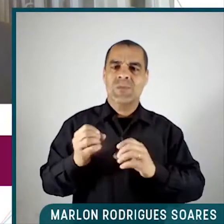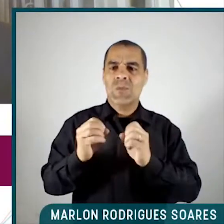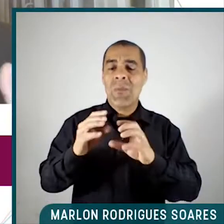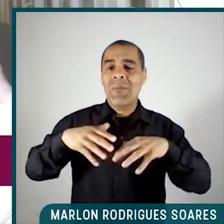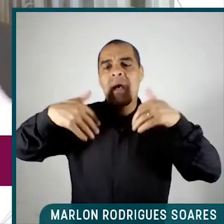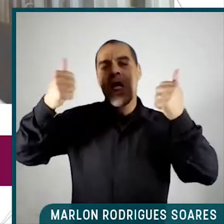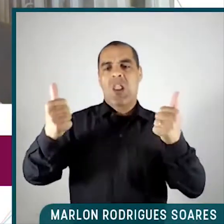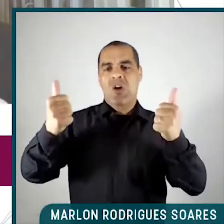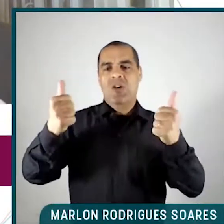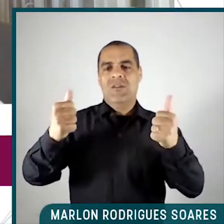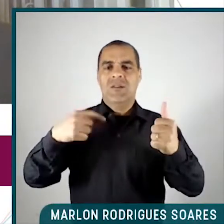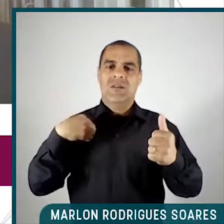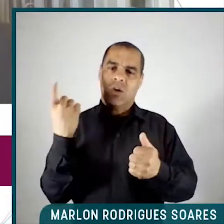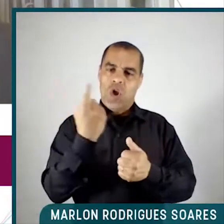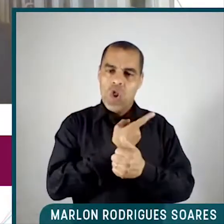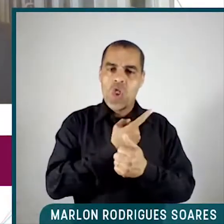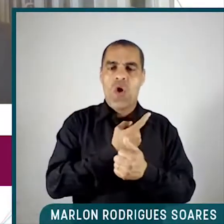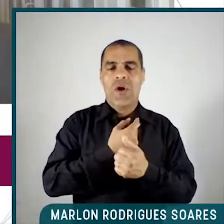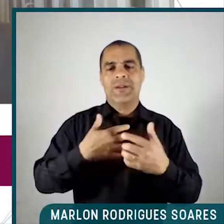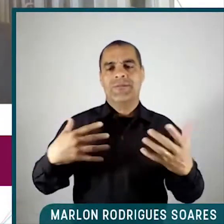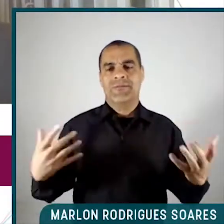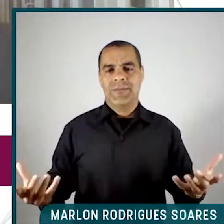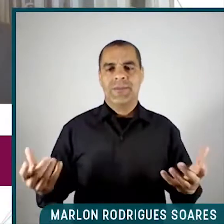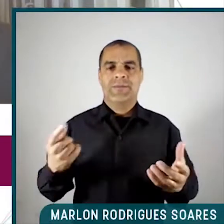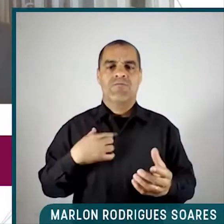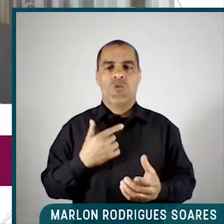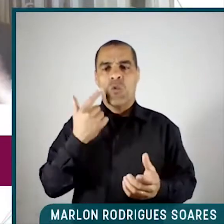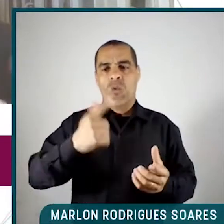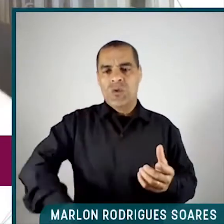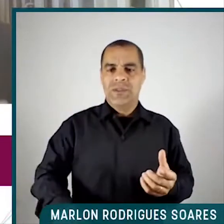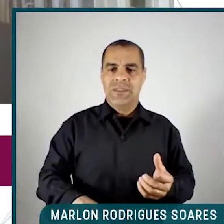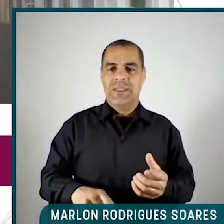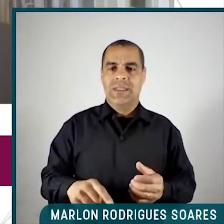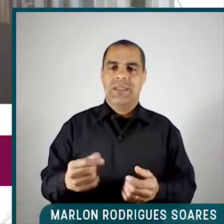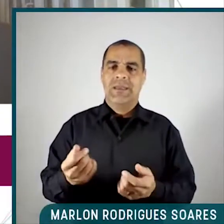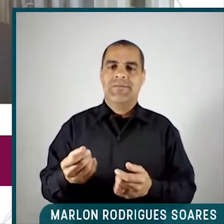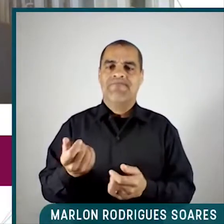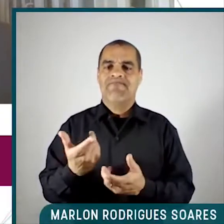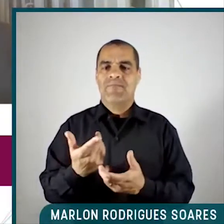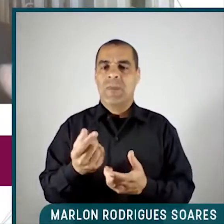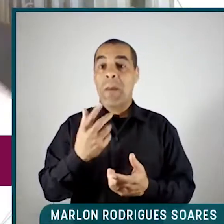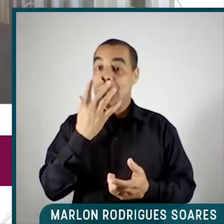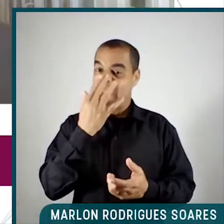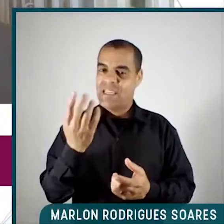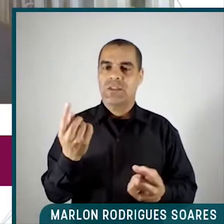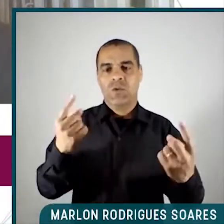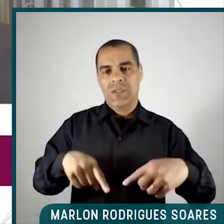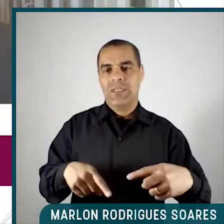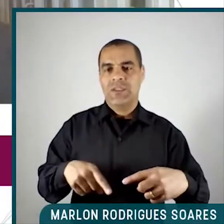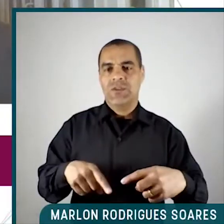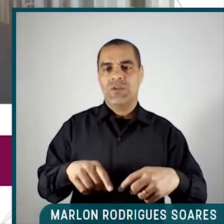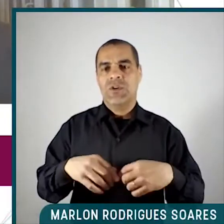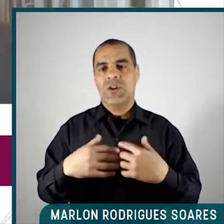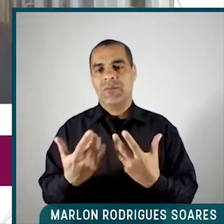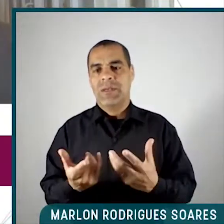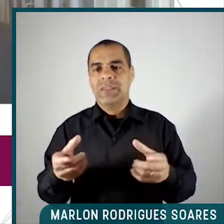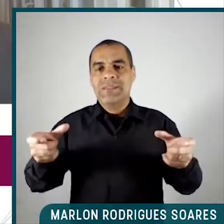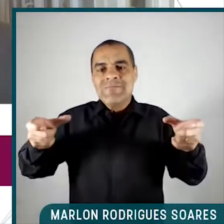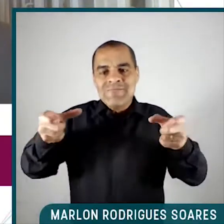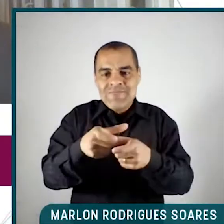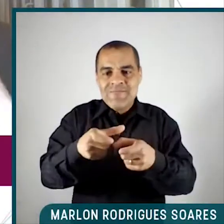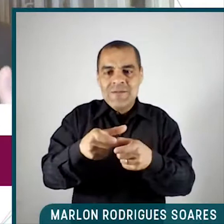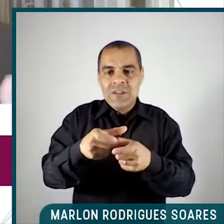nós ao mesmo tempo conseguiríamos um efeito aparentemente contraditório, que talvez fosse até mesmo a redução do número de